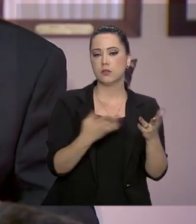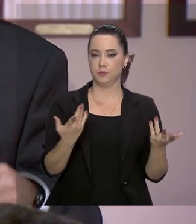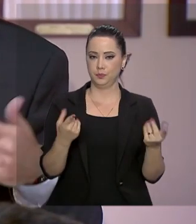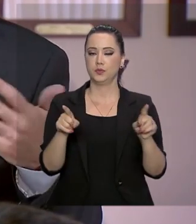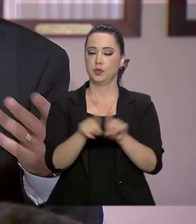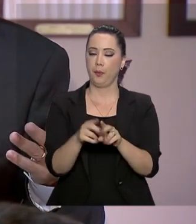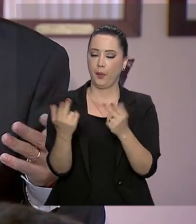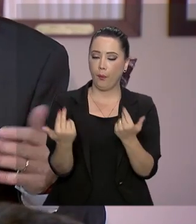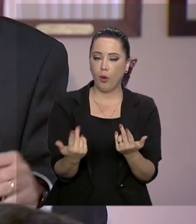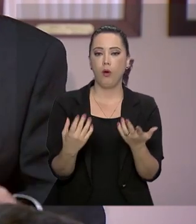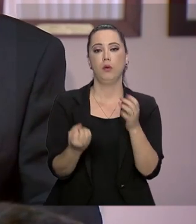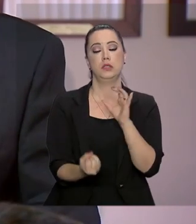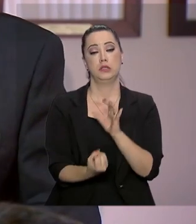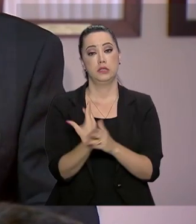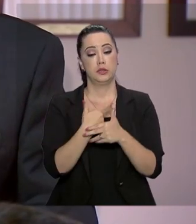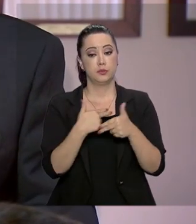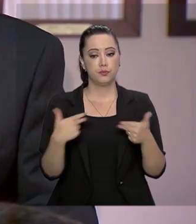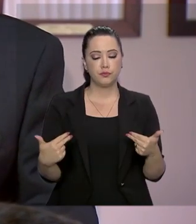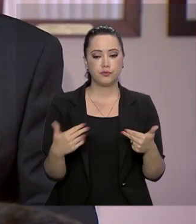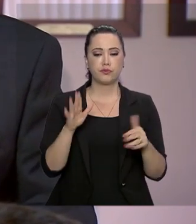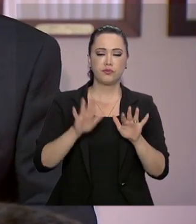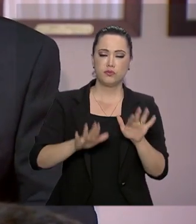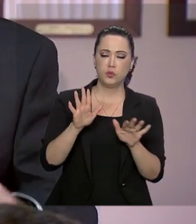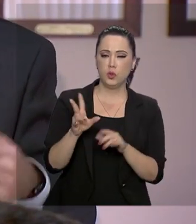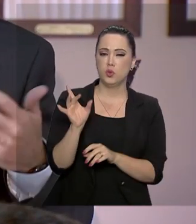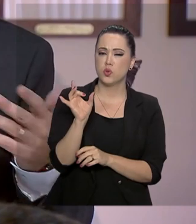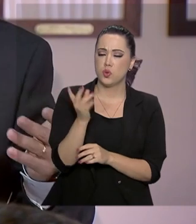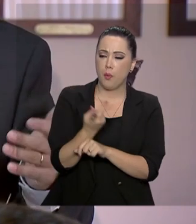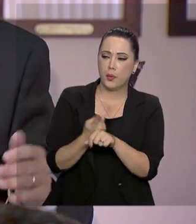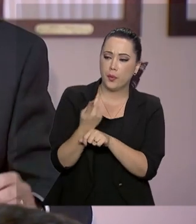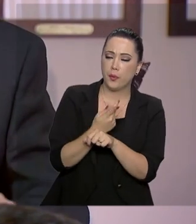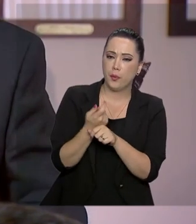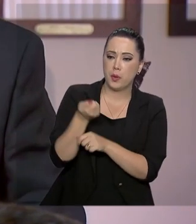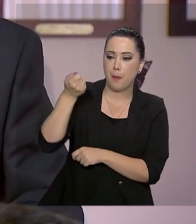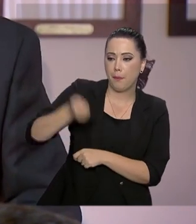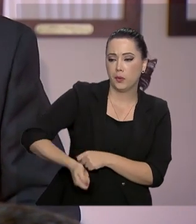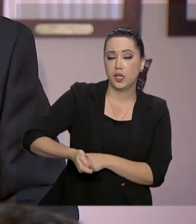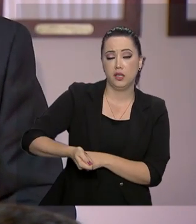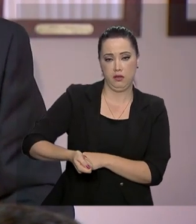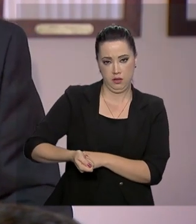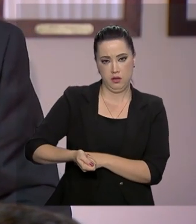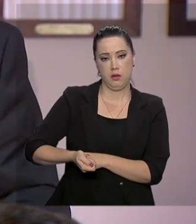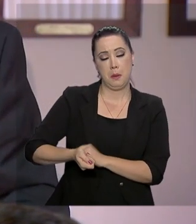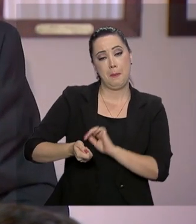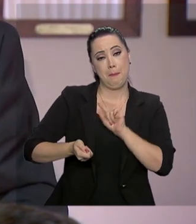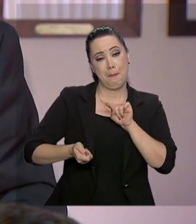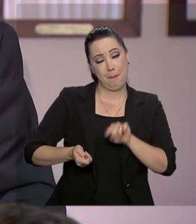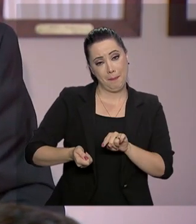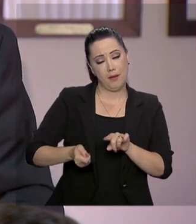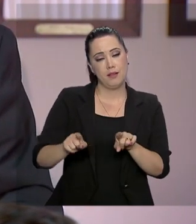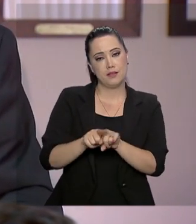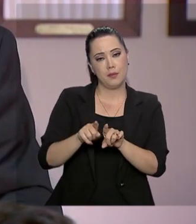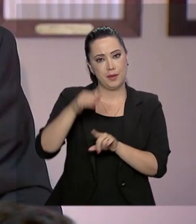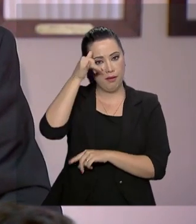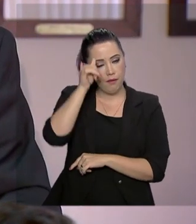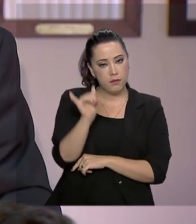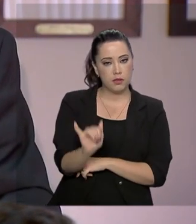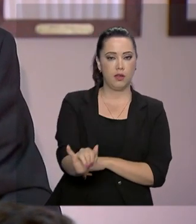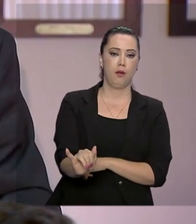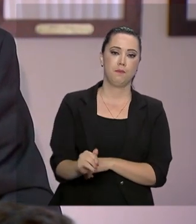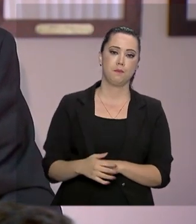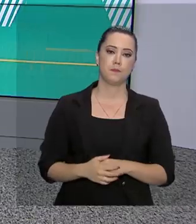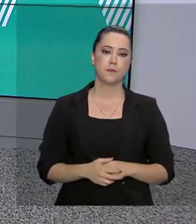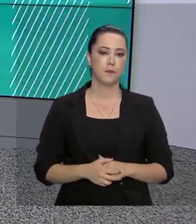criar instrumentos que não só busquem a punição desses crimes, mas a prevenção de sua